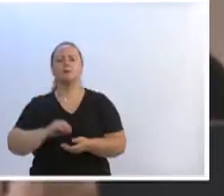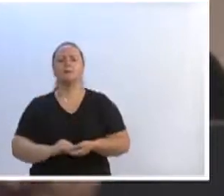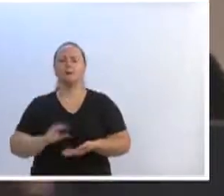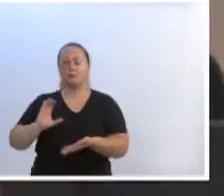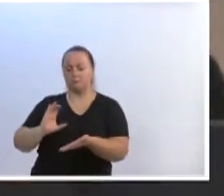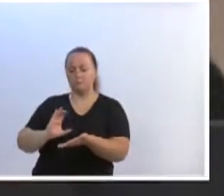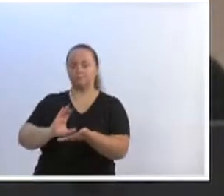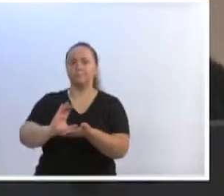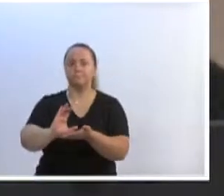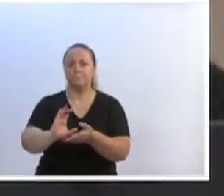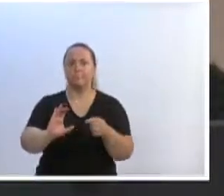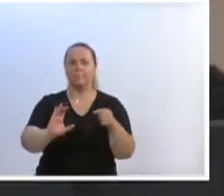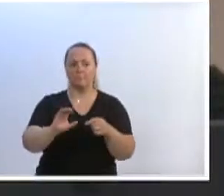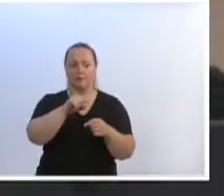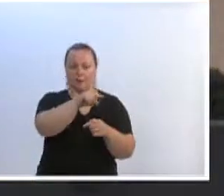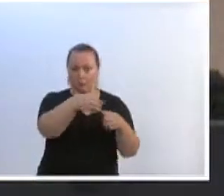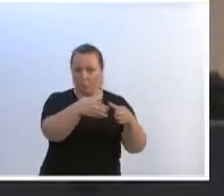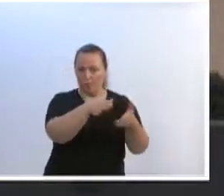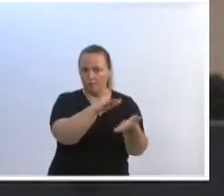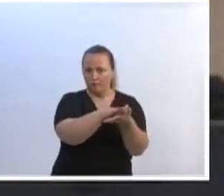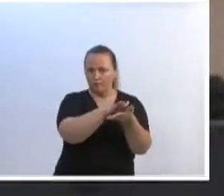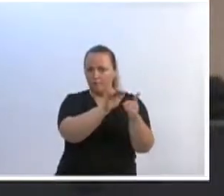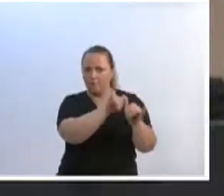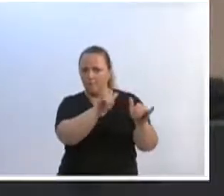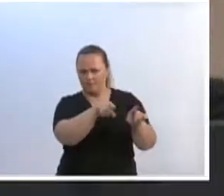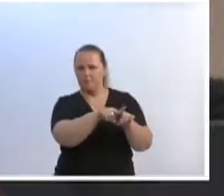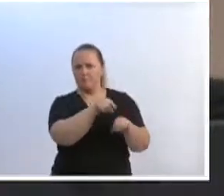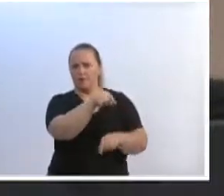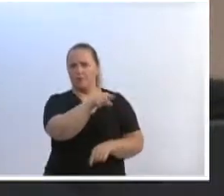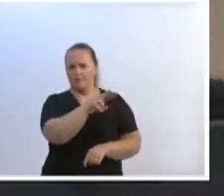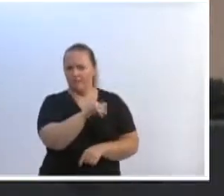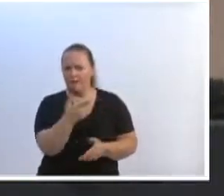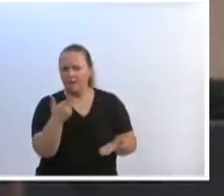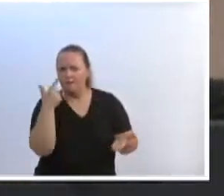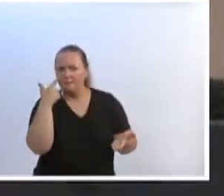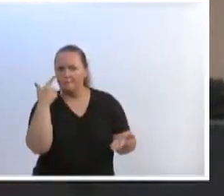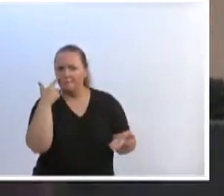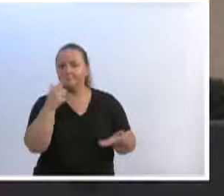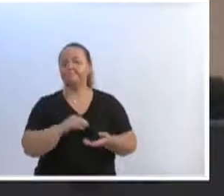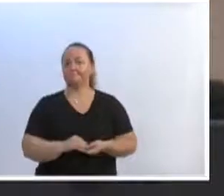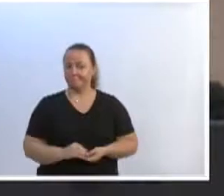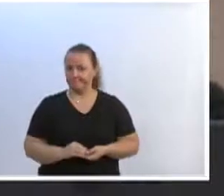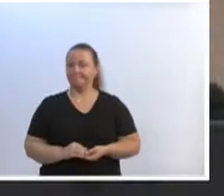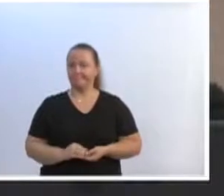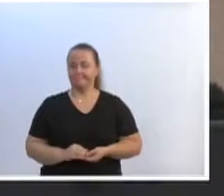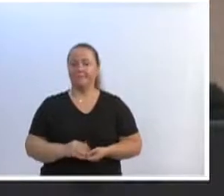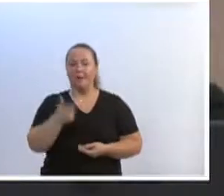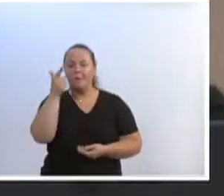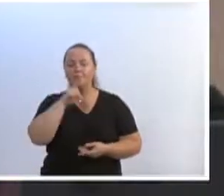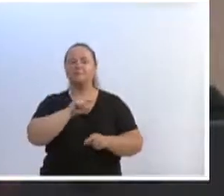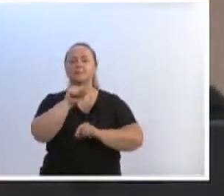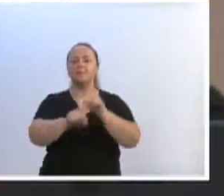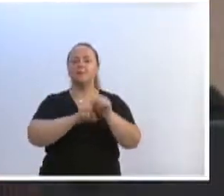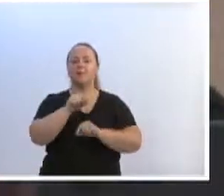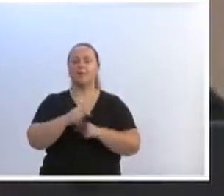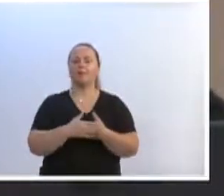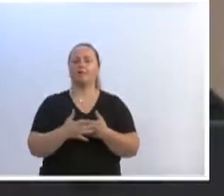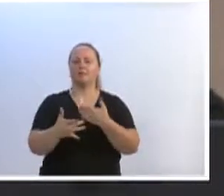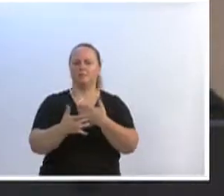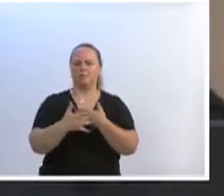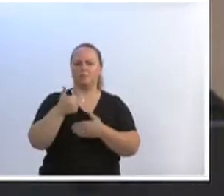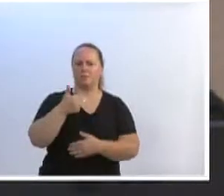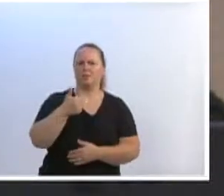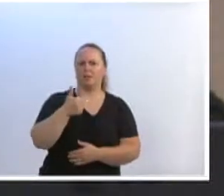que publicar também. E lá na rua vem a obra que foi feita, que foi encaminhada, para também ganhar curtida em cima disso. Mas não se preocupe,